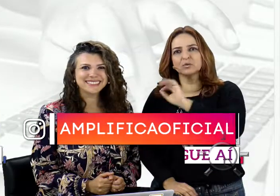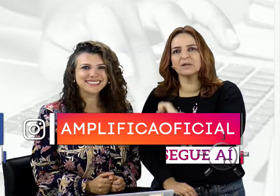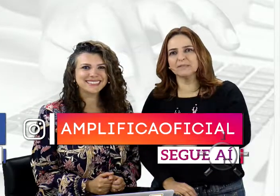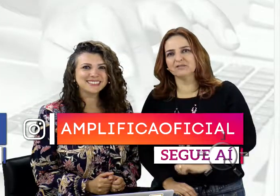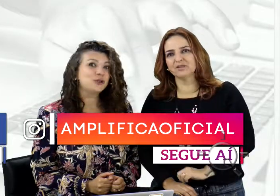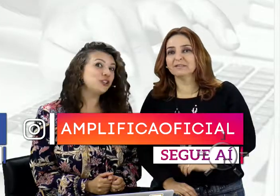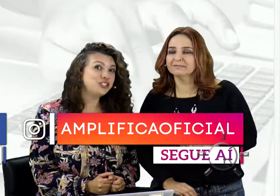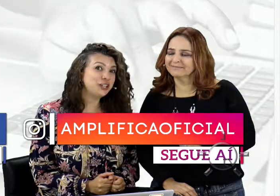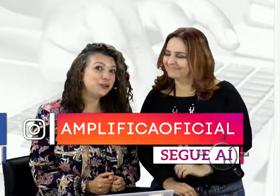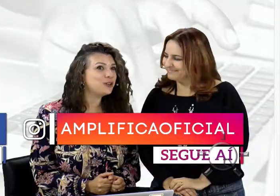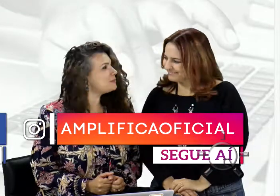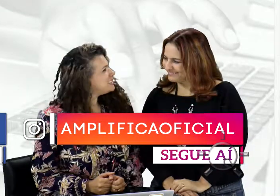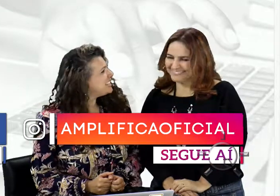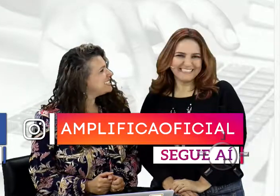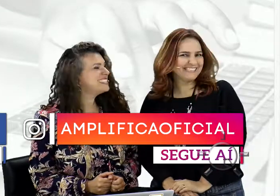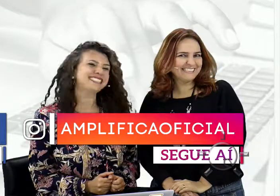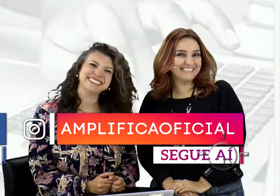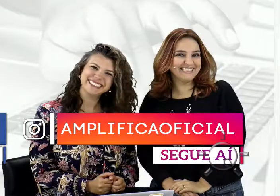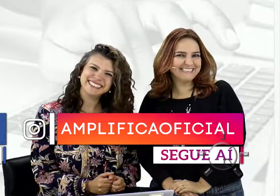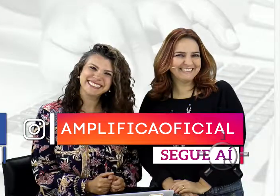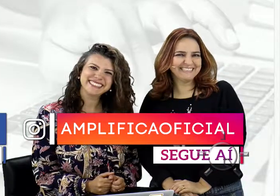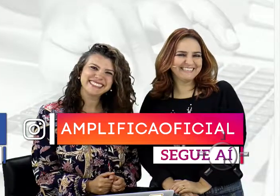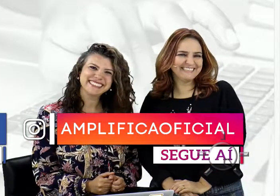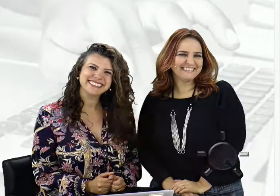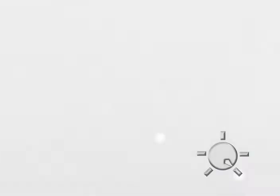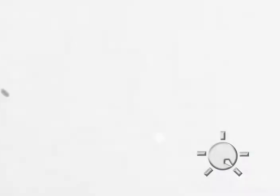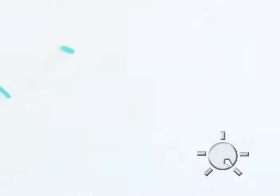EducaMídia. Curtiu? Conta pra gente. Sei.